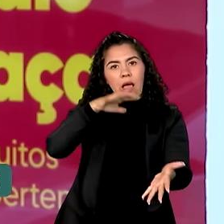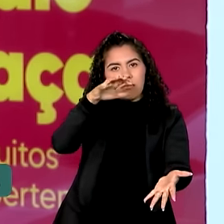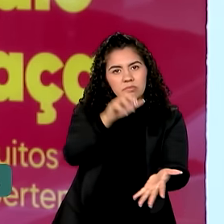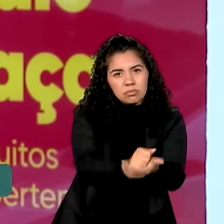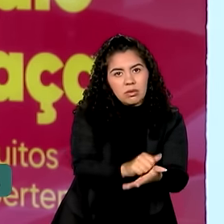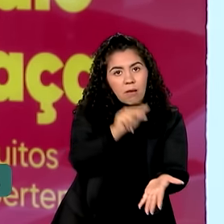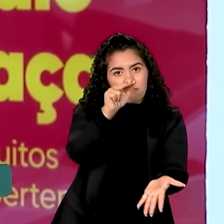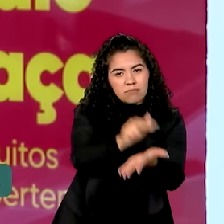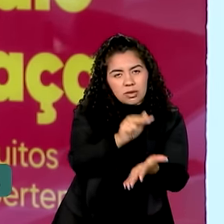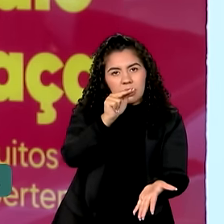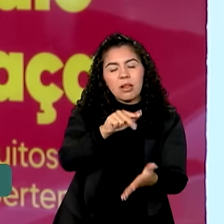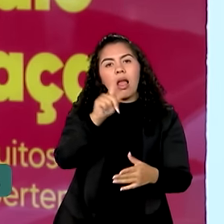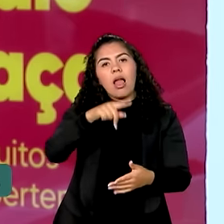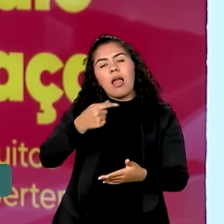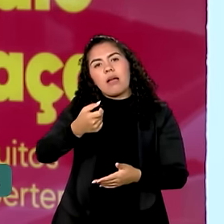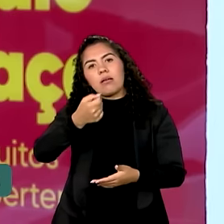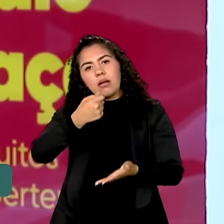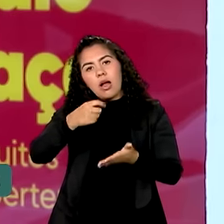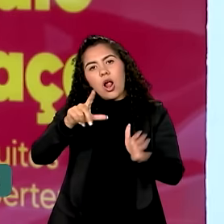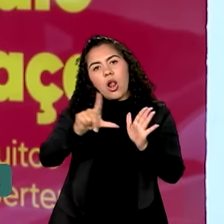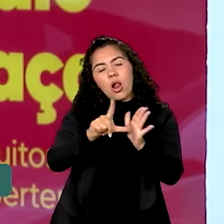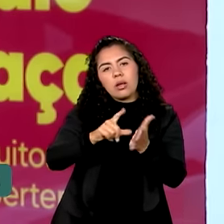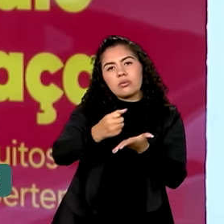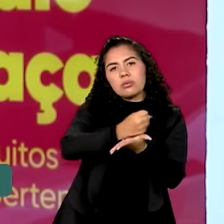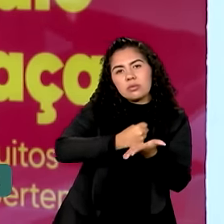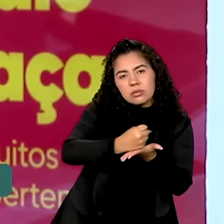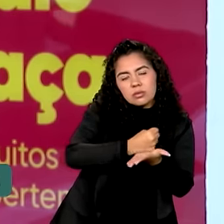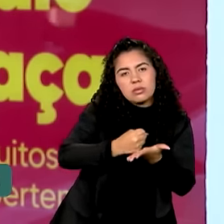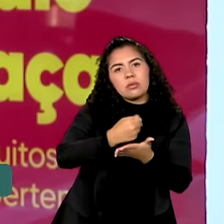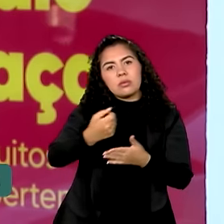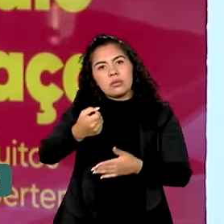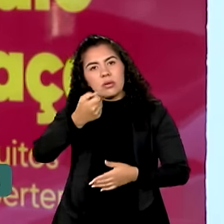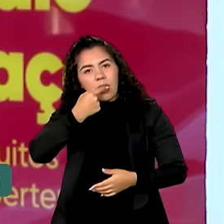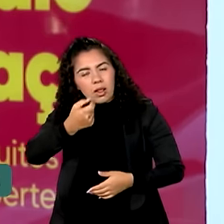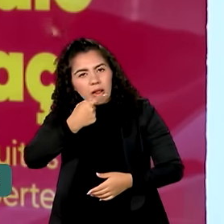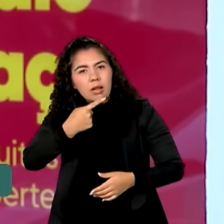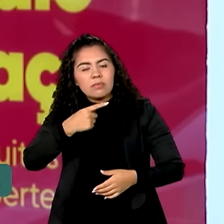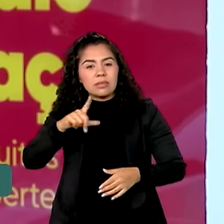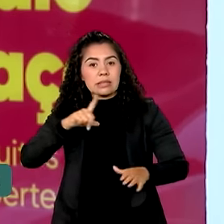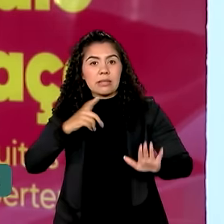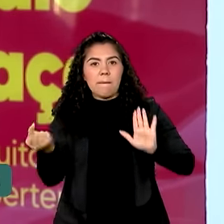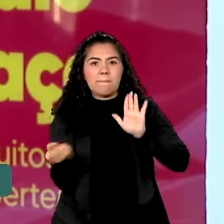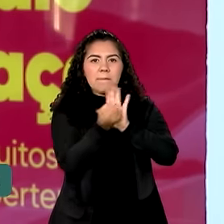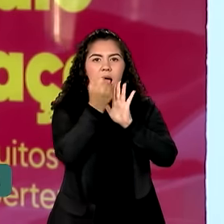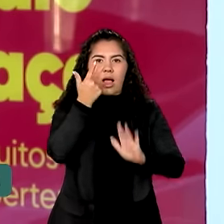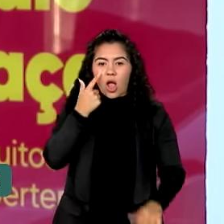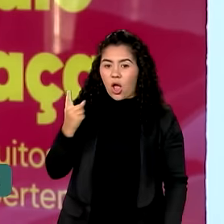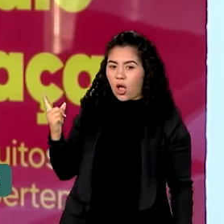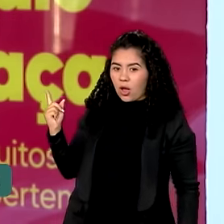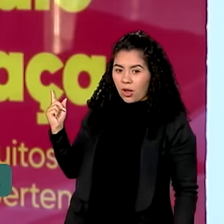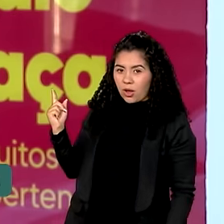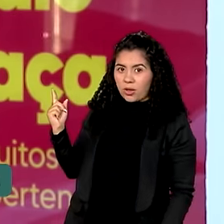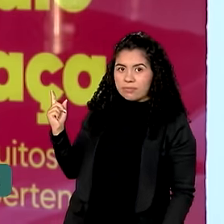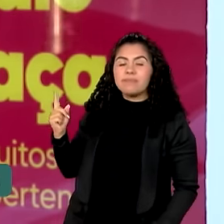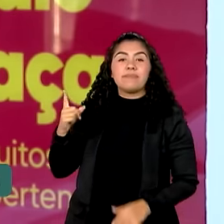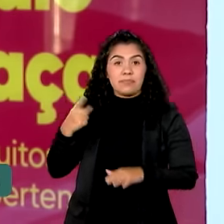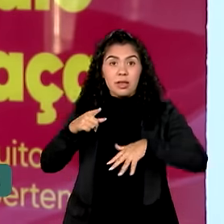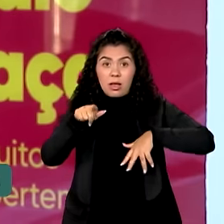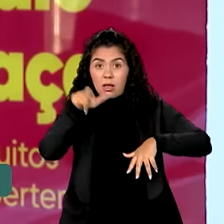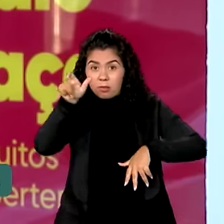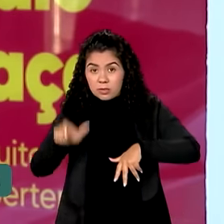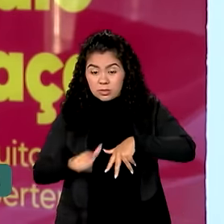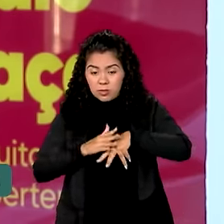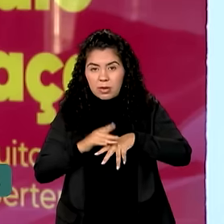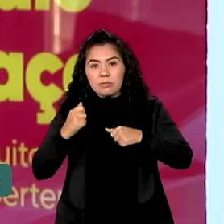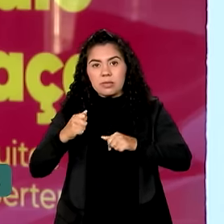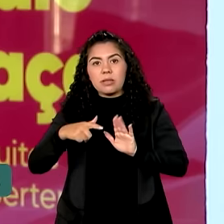São farmácias e drogarias que exibem o selo Aqui tem Farmácia Popular, como esta. O paciente deve apresentar